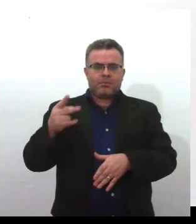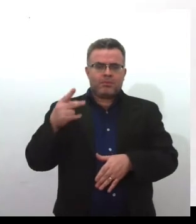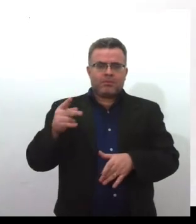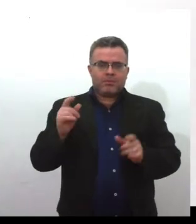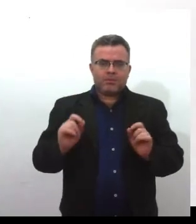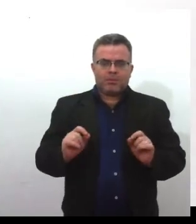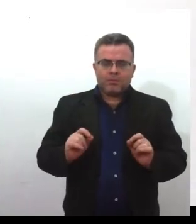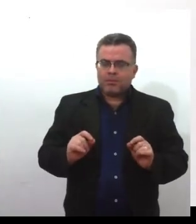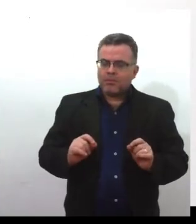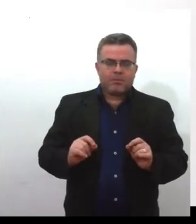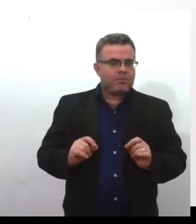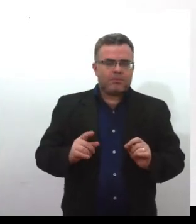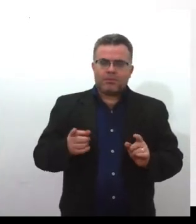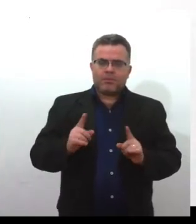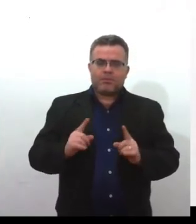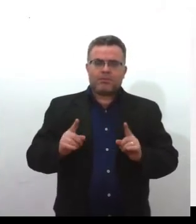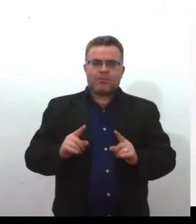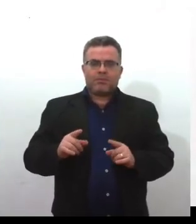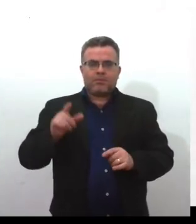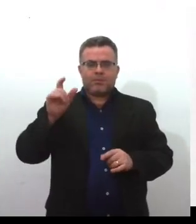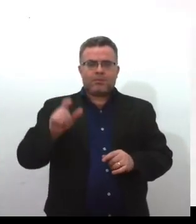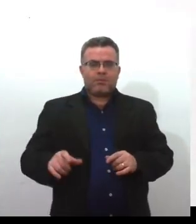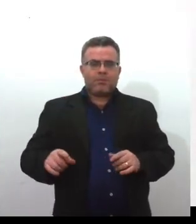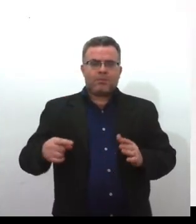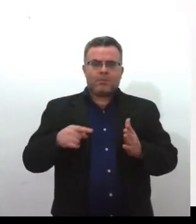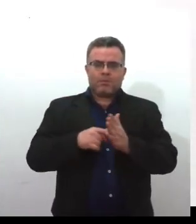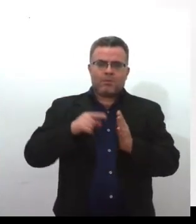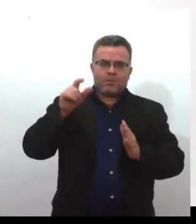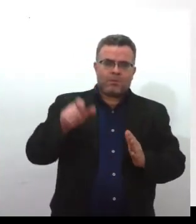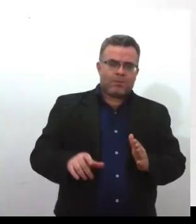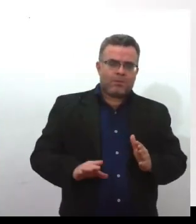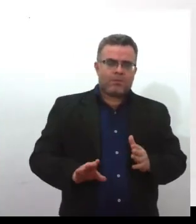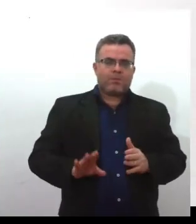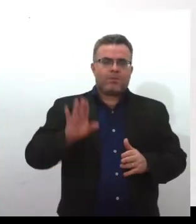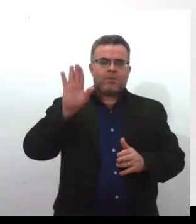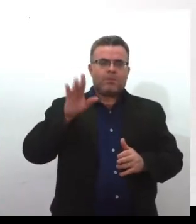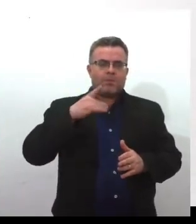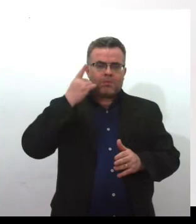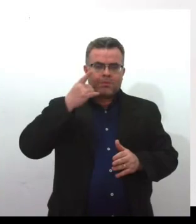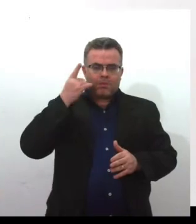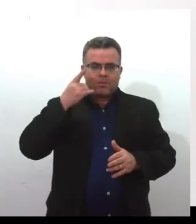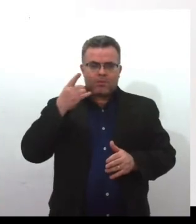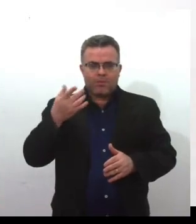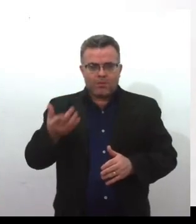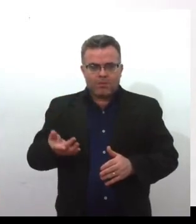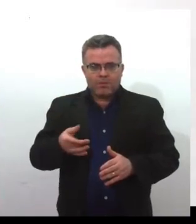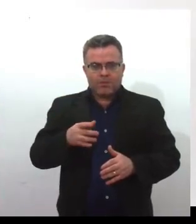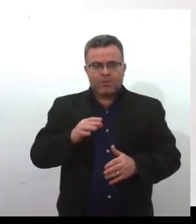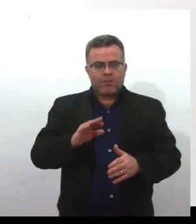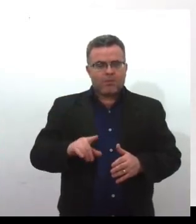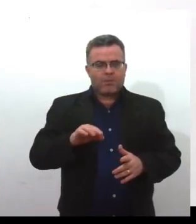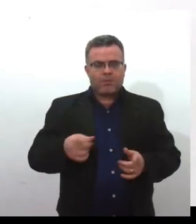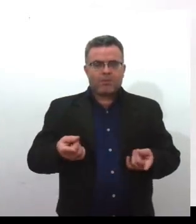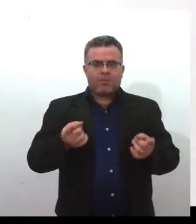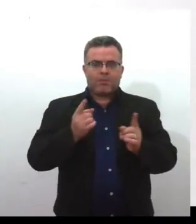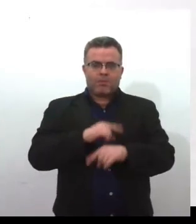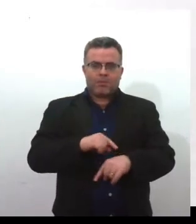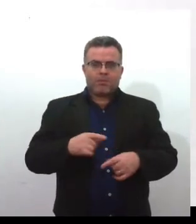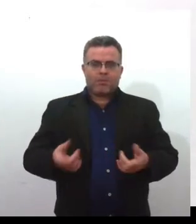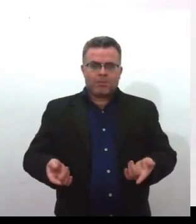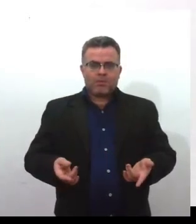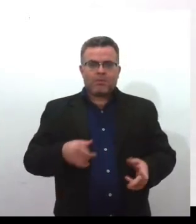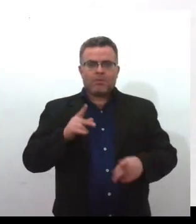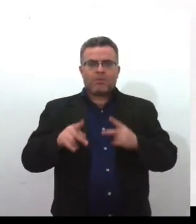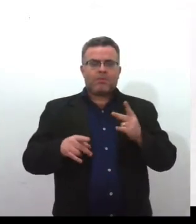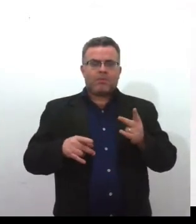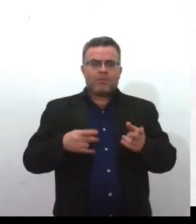do momento em que ela foi indicada para ser candidata a deputada estadual. É o contrário. Ela foi indicada a